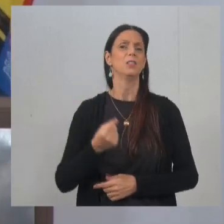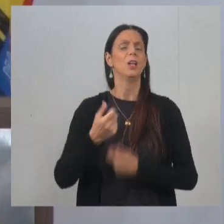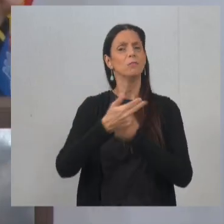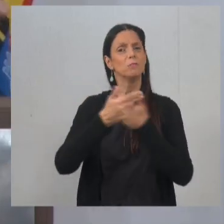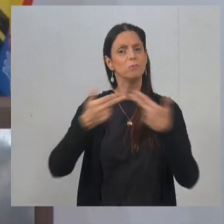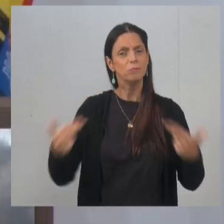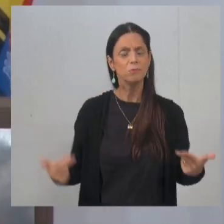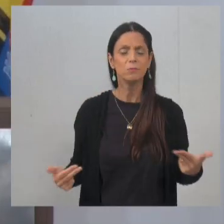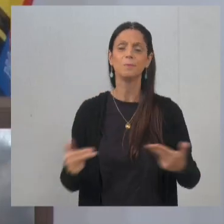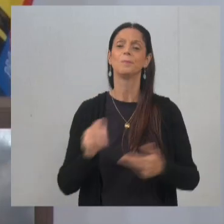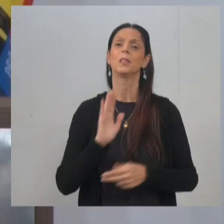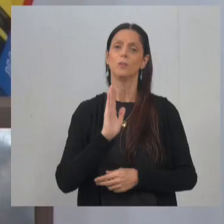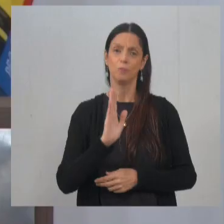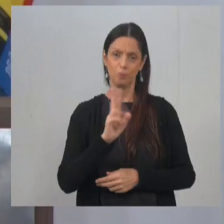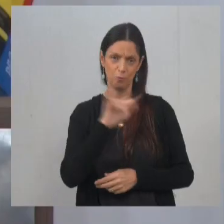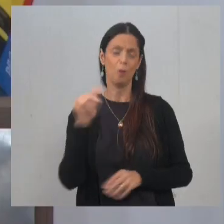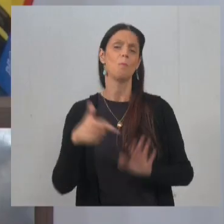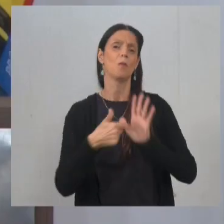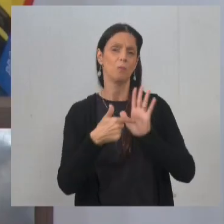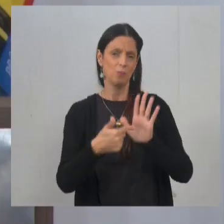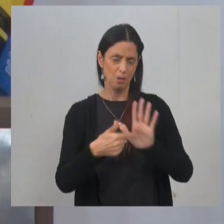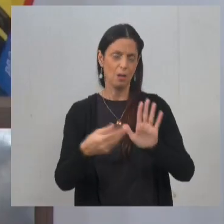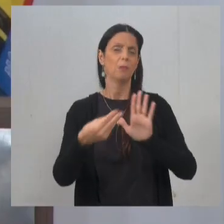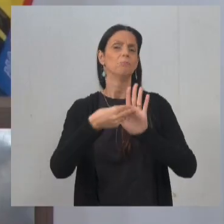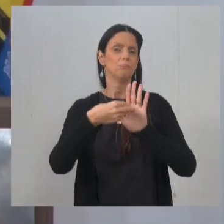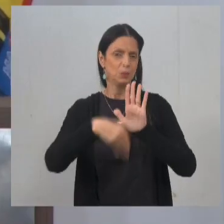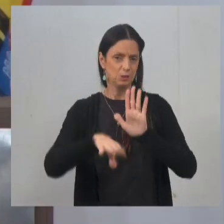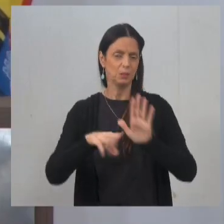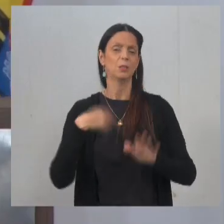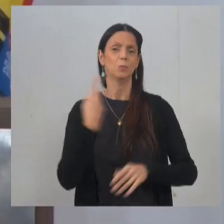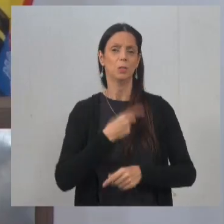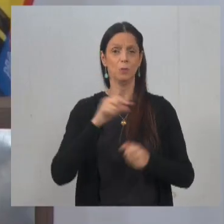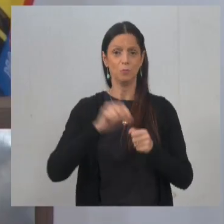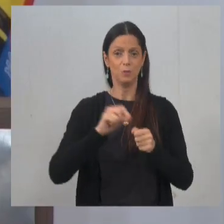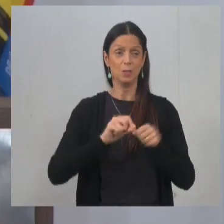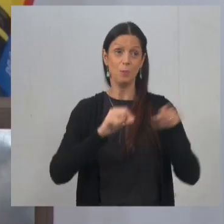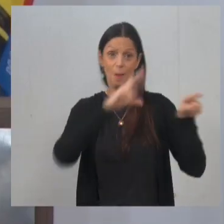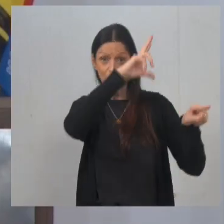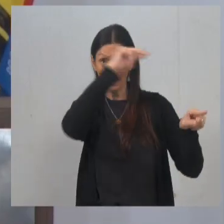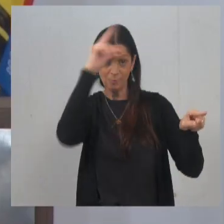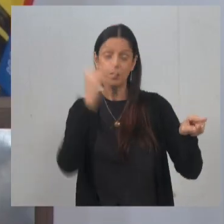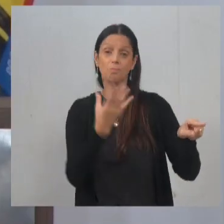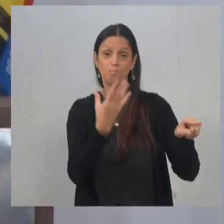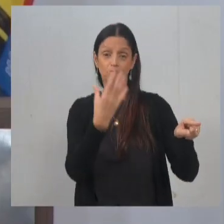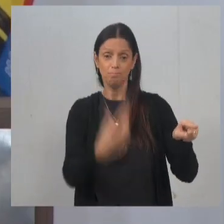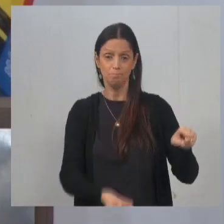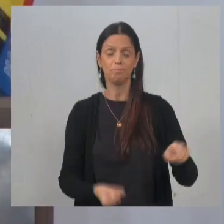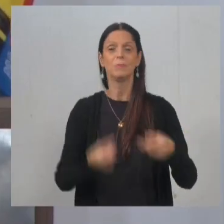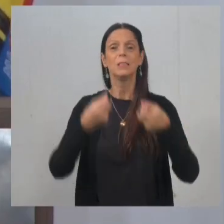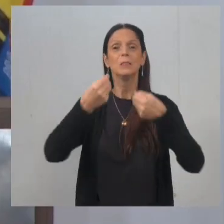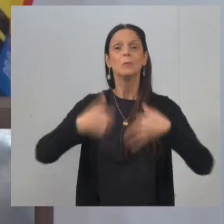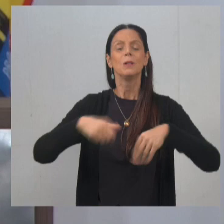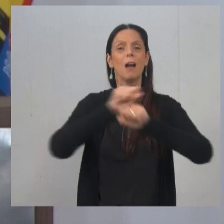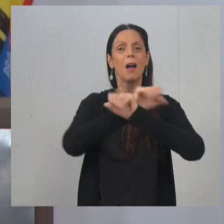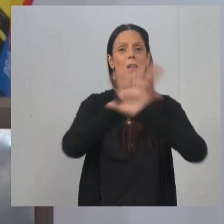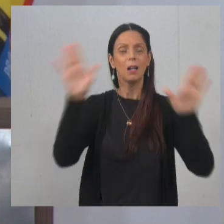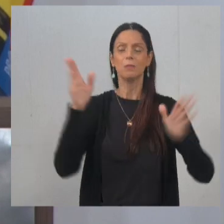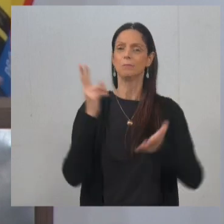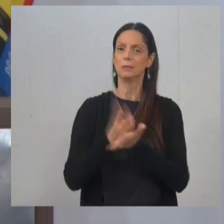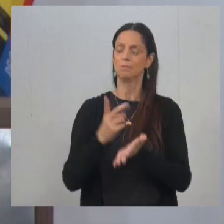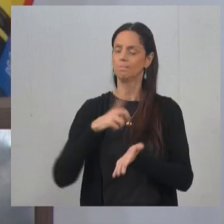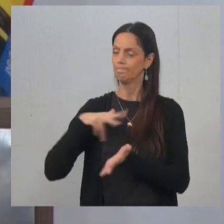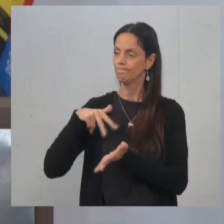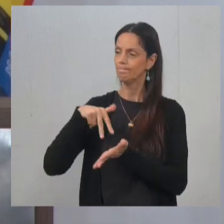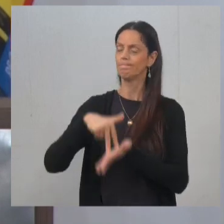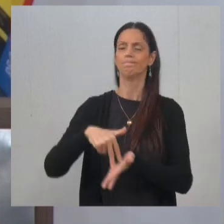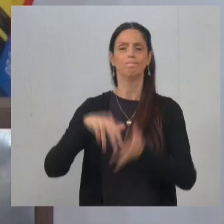indicações que foram feitas lá atrás e que foram acatadas pela administração pública. Quero deixar claro que eu sempre tive um posicionamento aqui